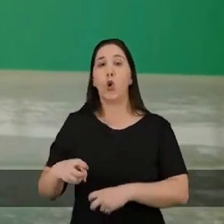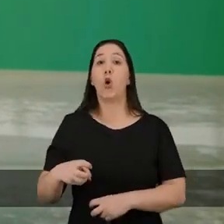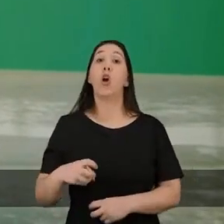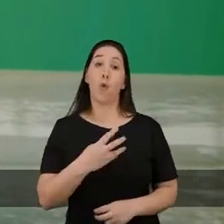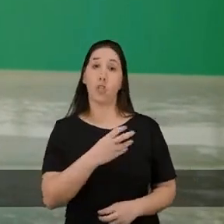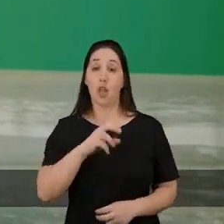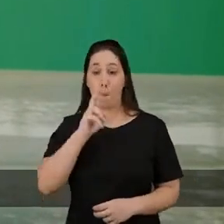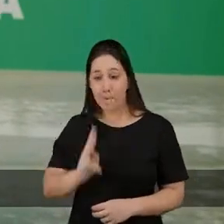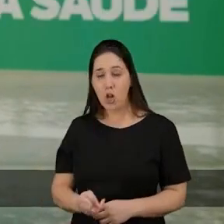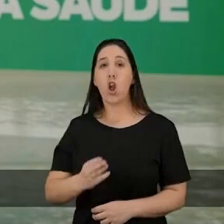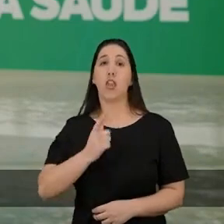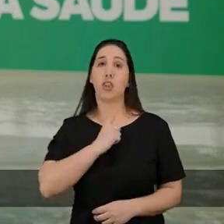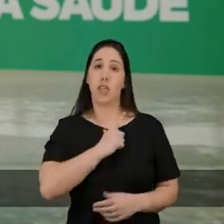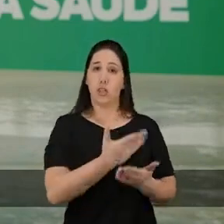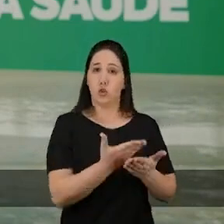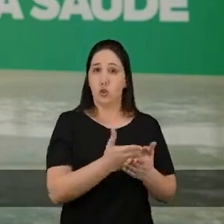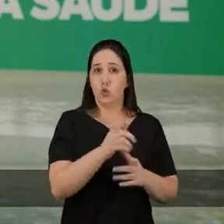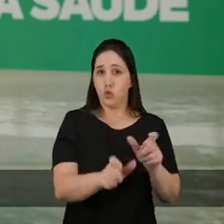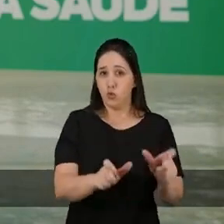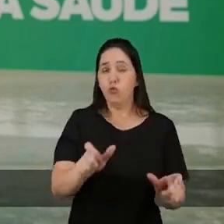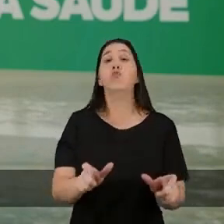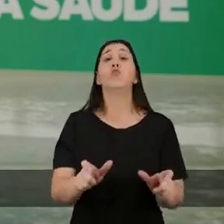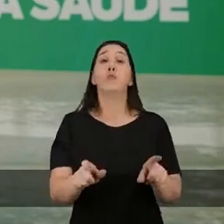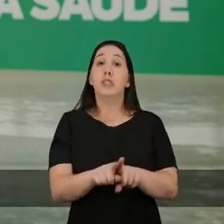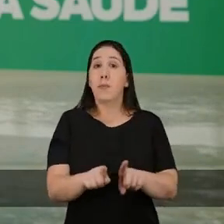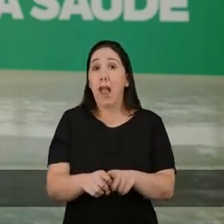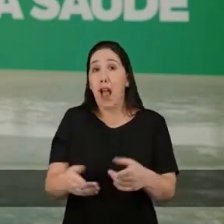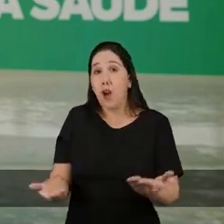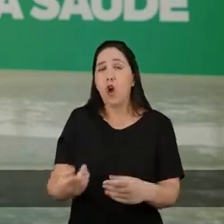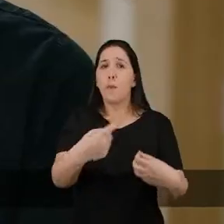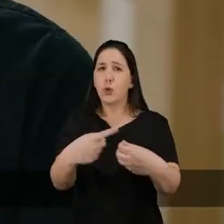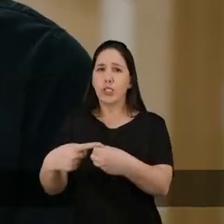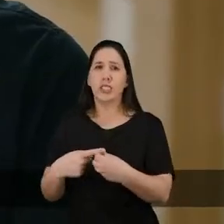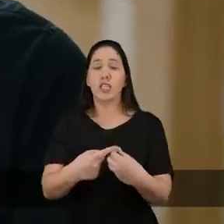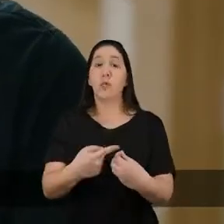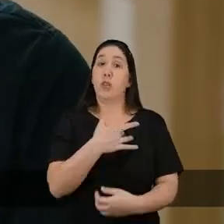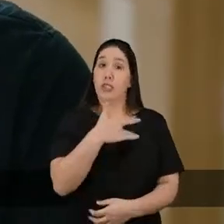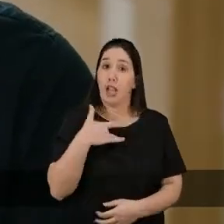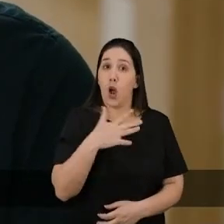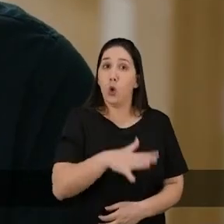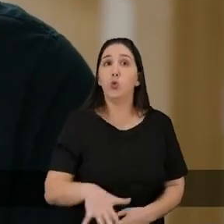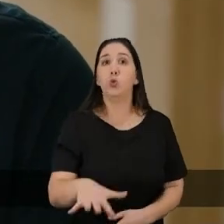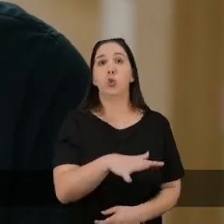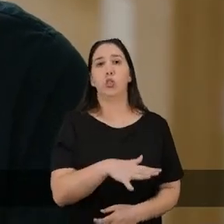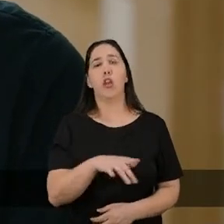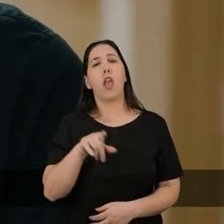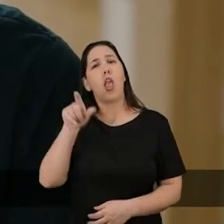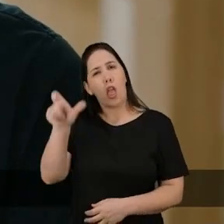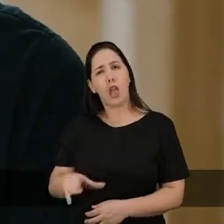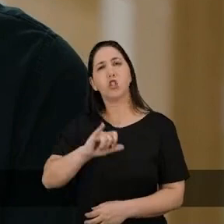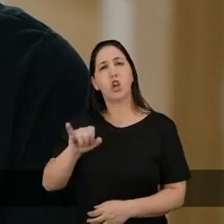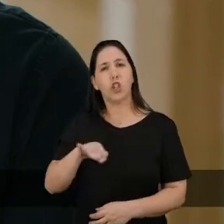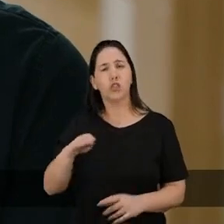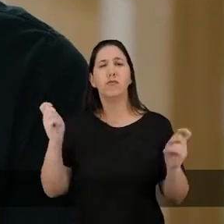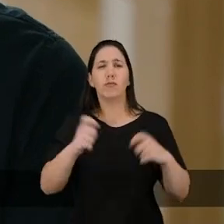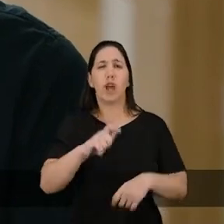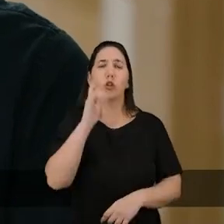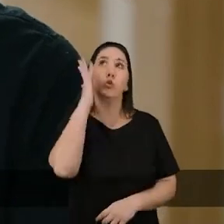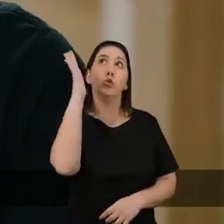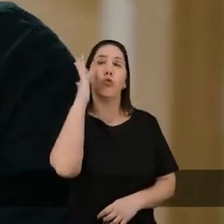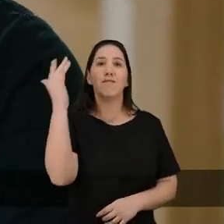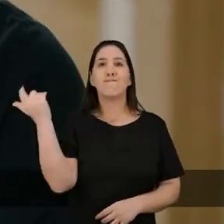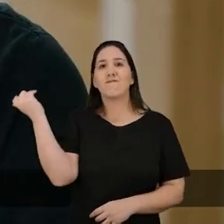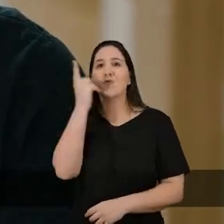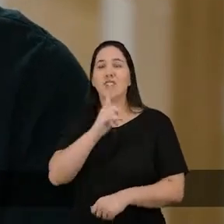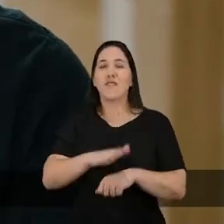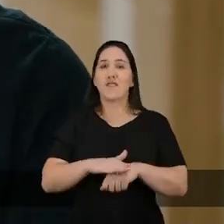400 milhões para a saúde. Investidos em todos os municípios. Os parlamentares como o Jorginho Mello foram que possibilitaram a realização desse